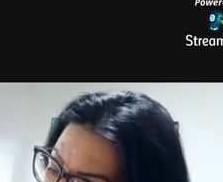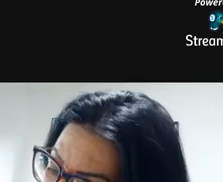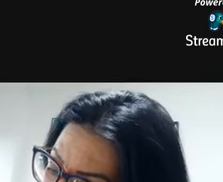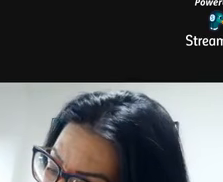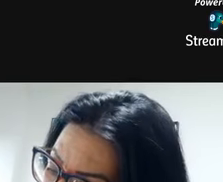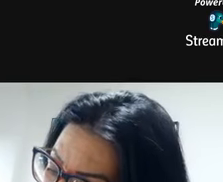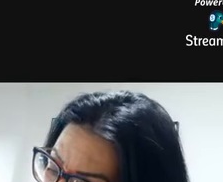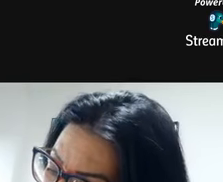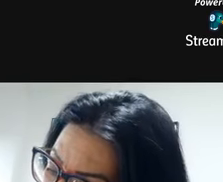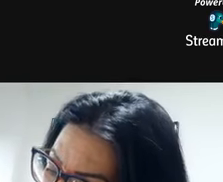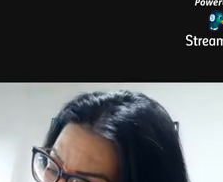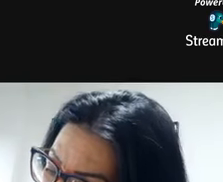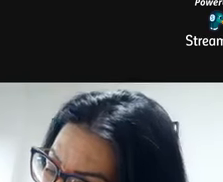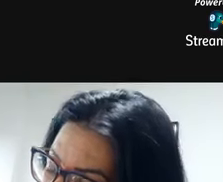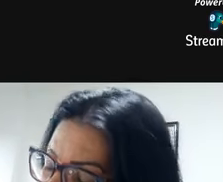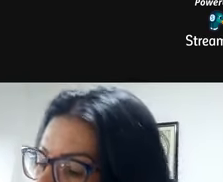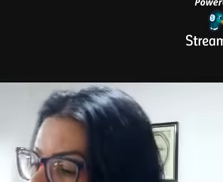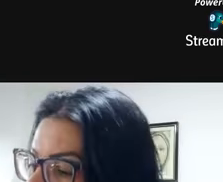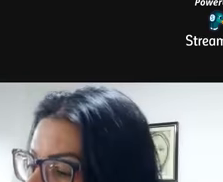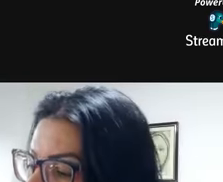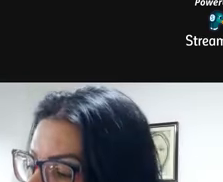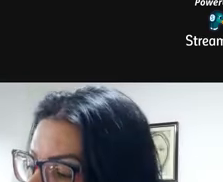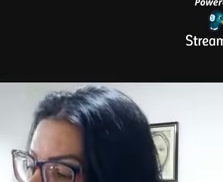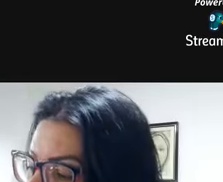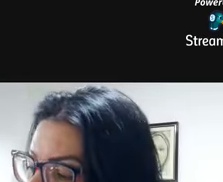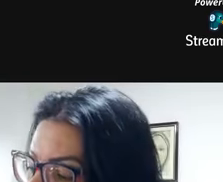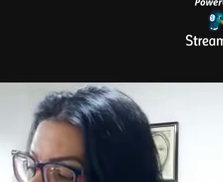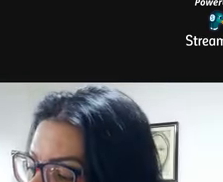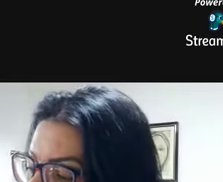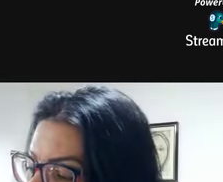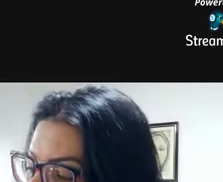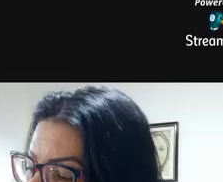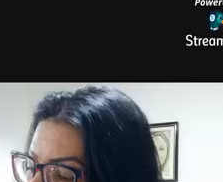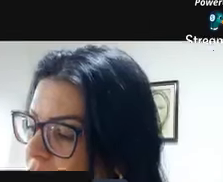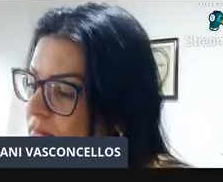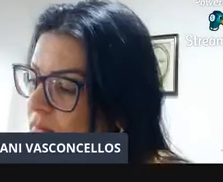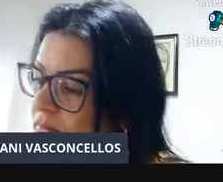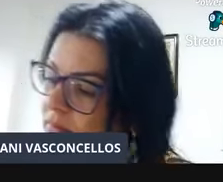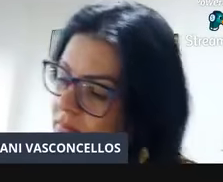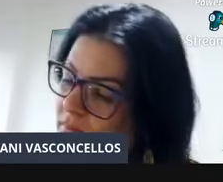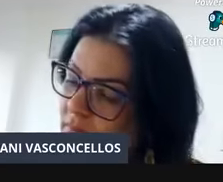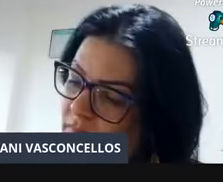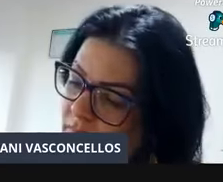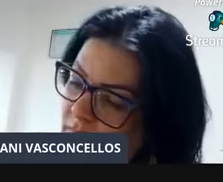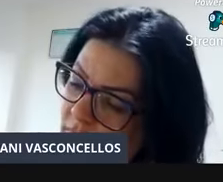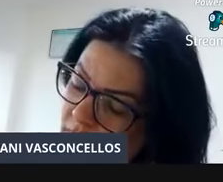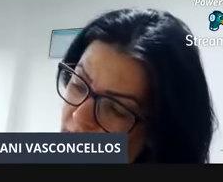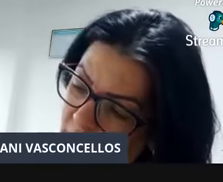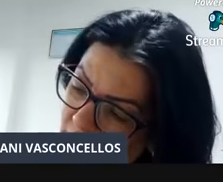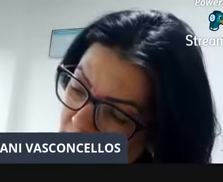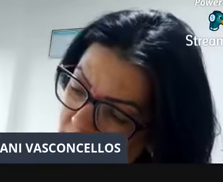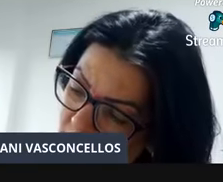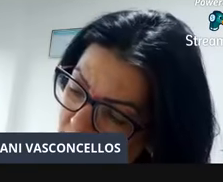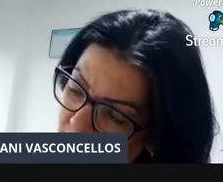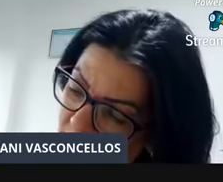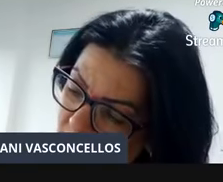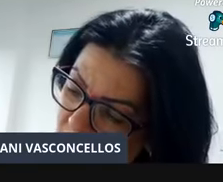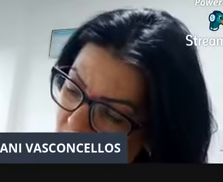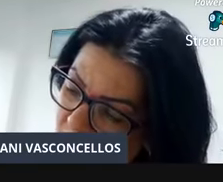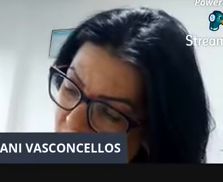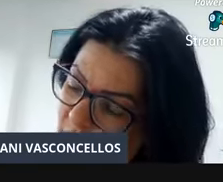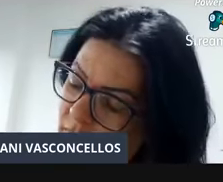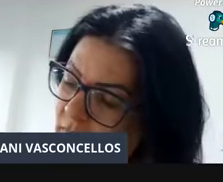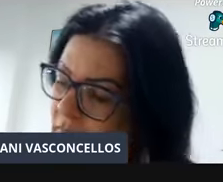correspondência, ter que vir a valença. Eu acho isso absurdo. Então, a gente vai, até o último instante,